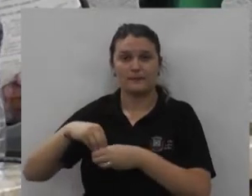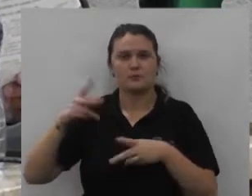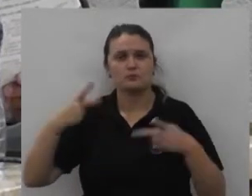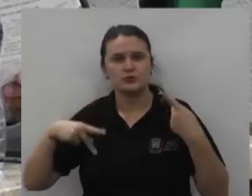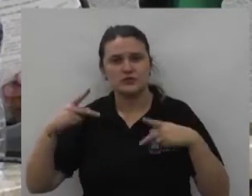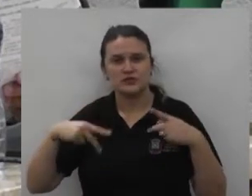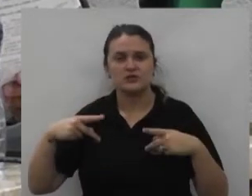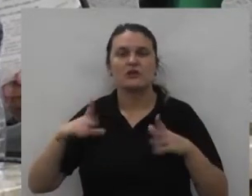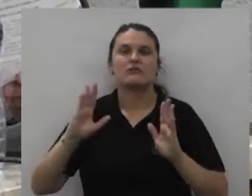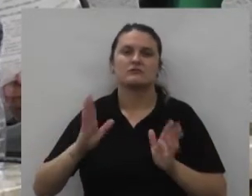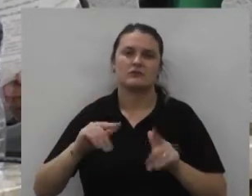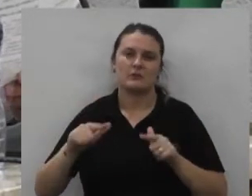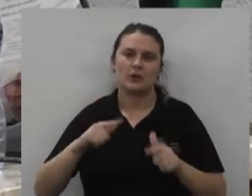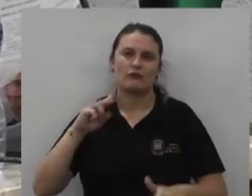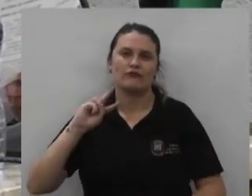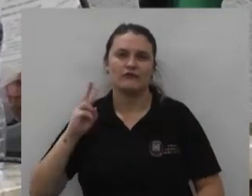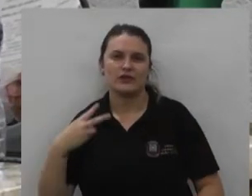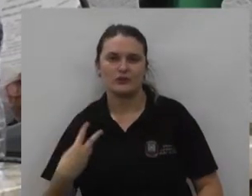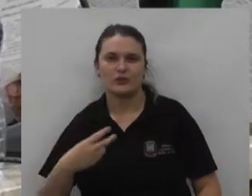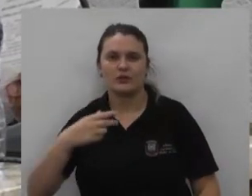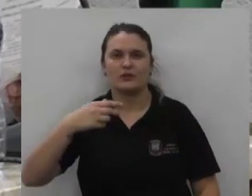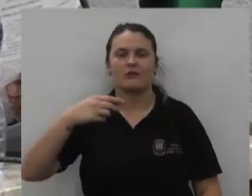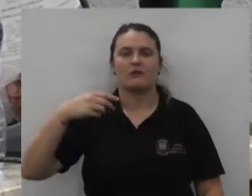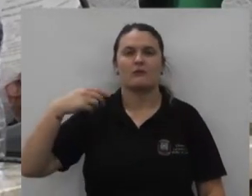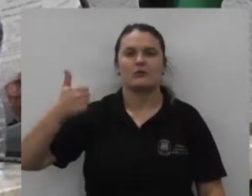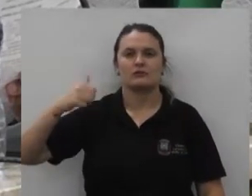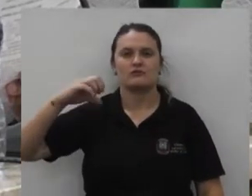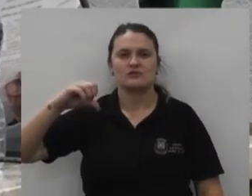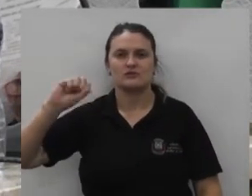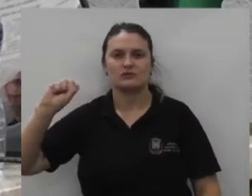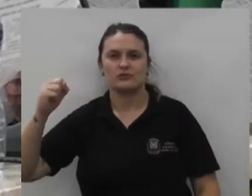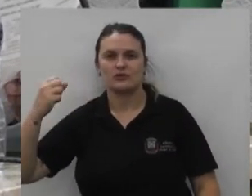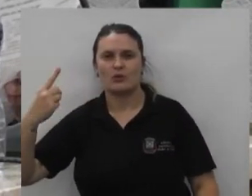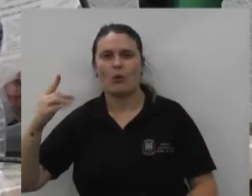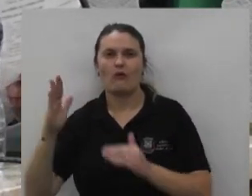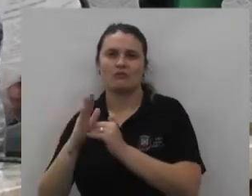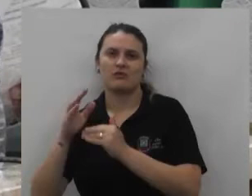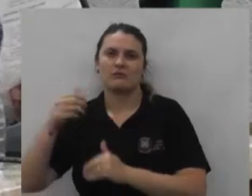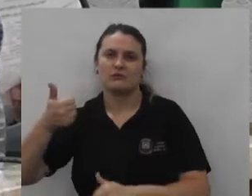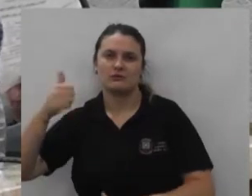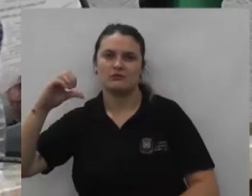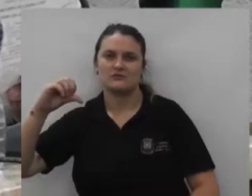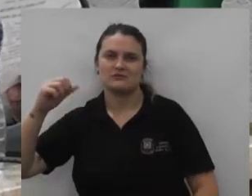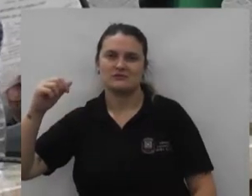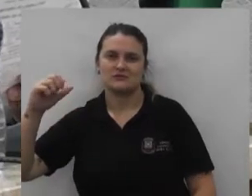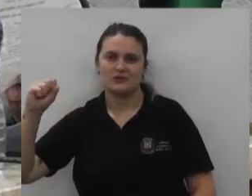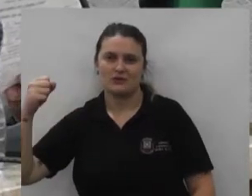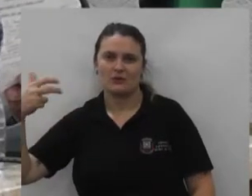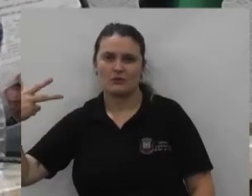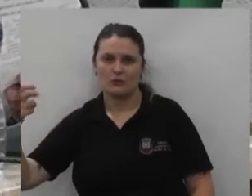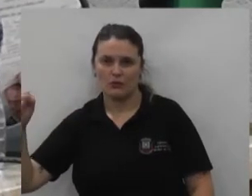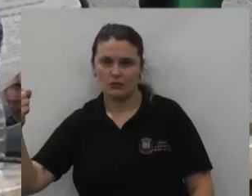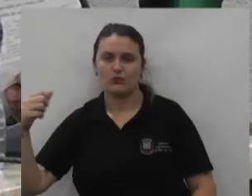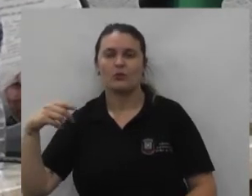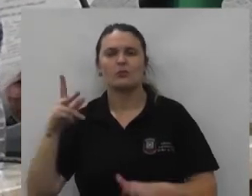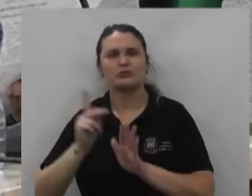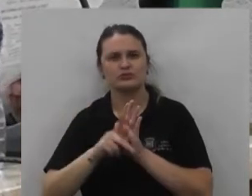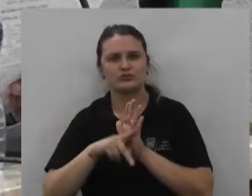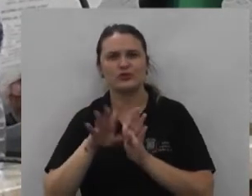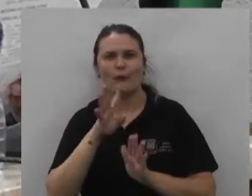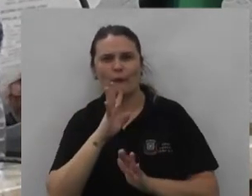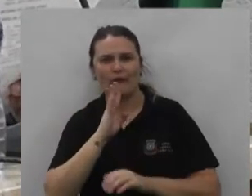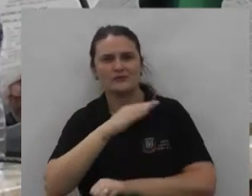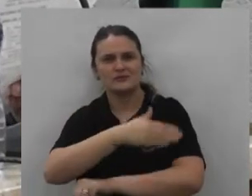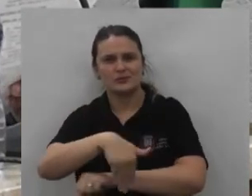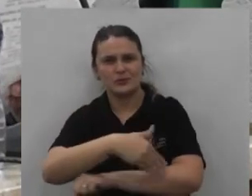Otacílio foi vereador de 1981 a 1988 um de seus projetos mais conhecidos